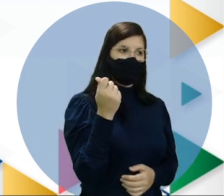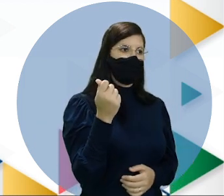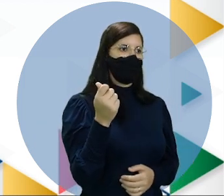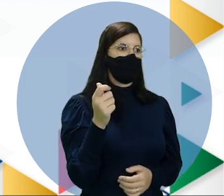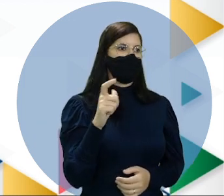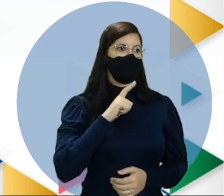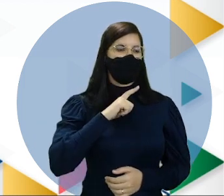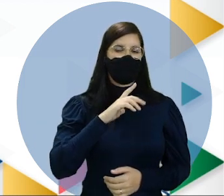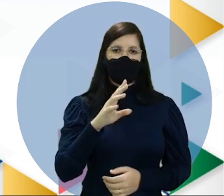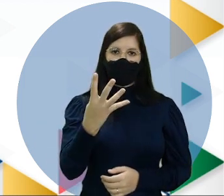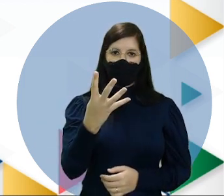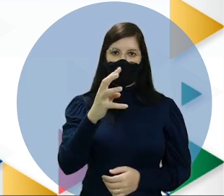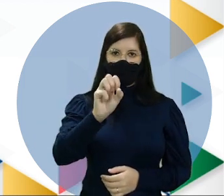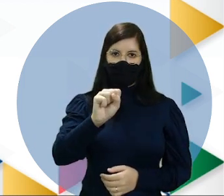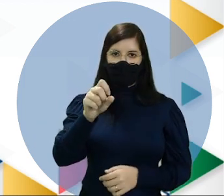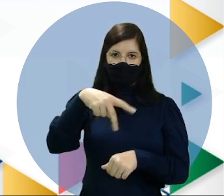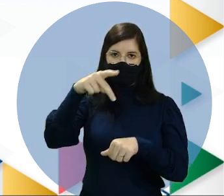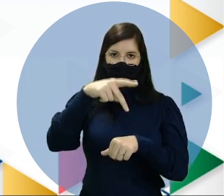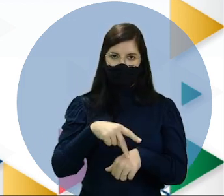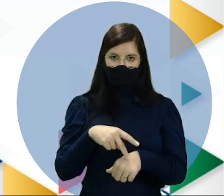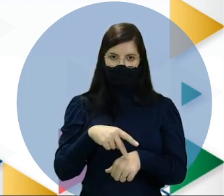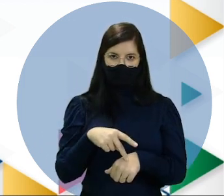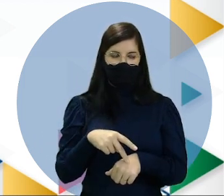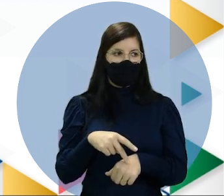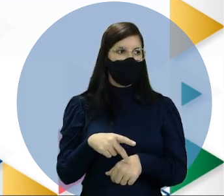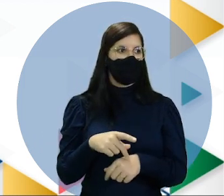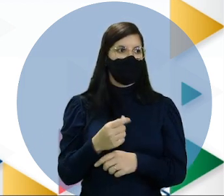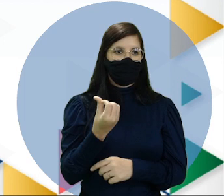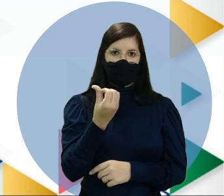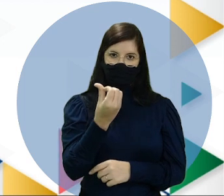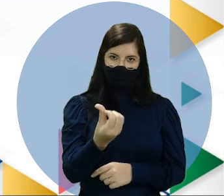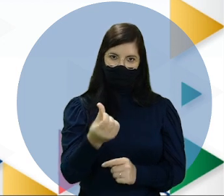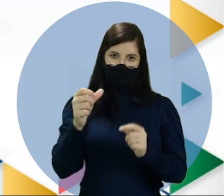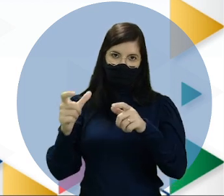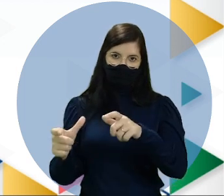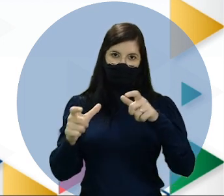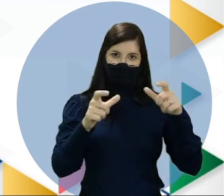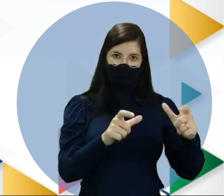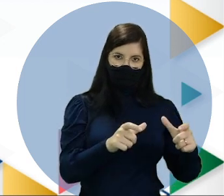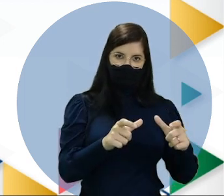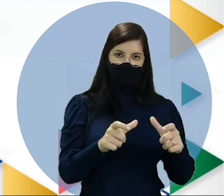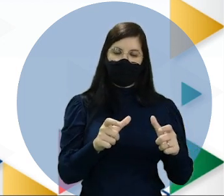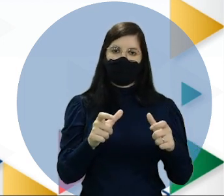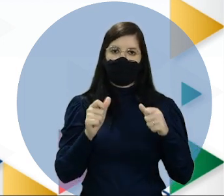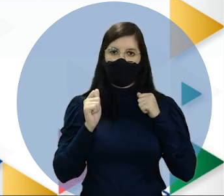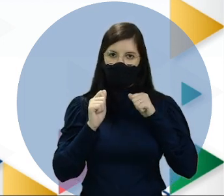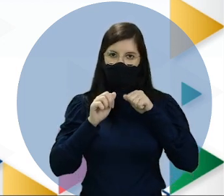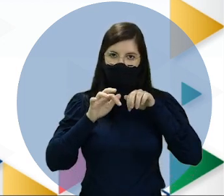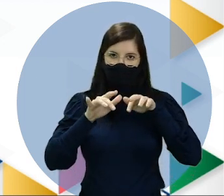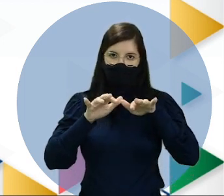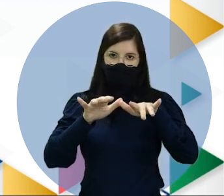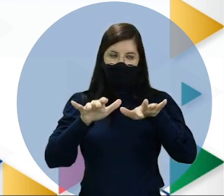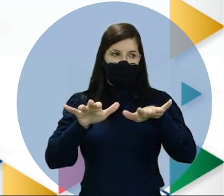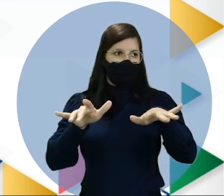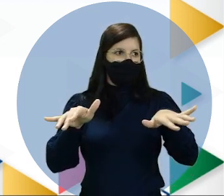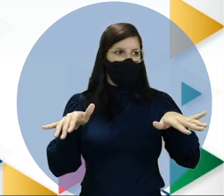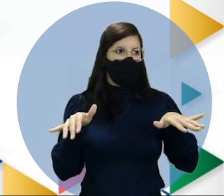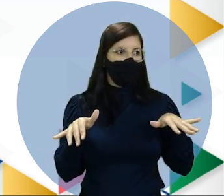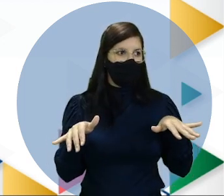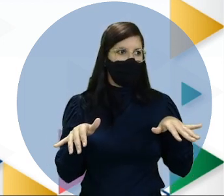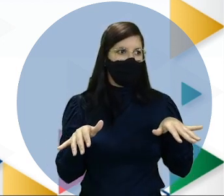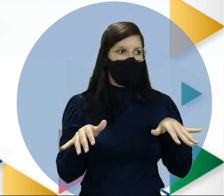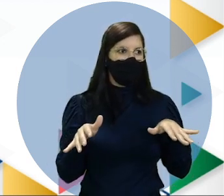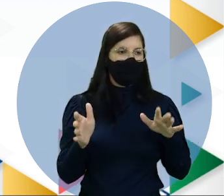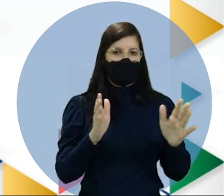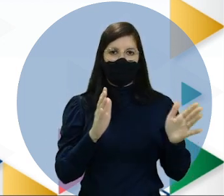ele vai possuir 48 países e 6 territórios que vão estar distribuídos em